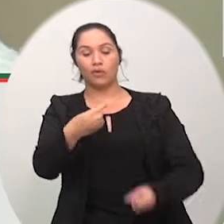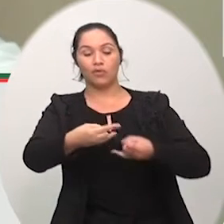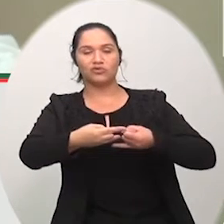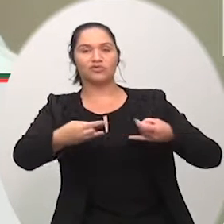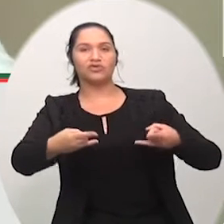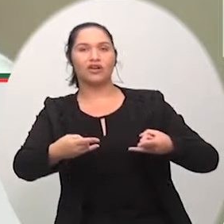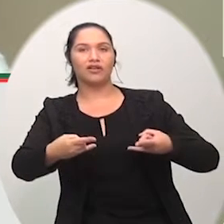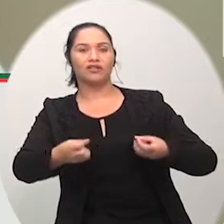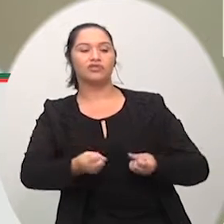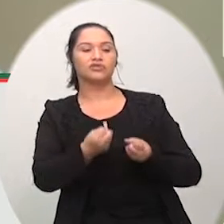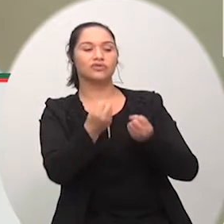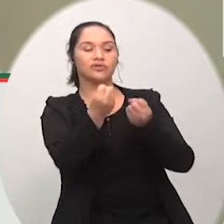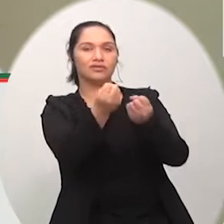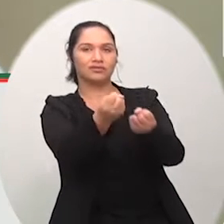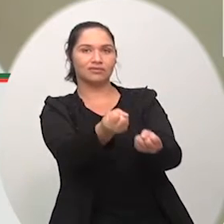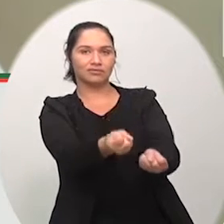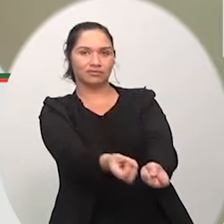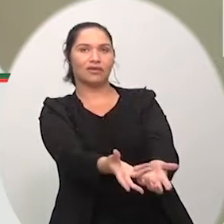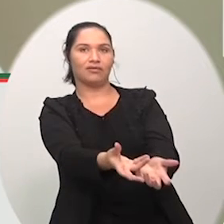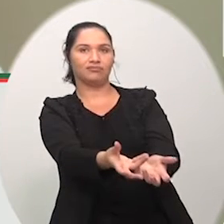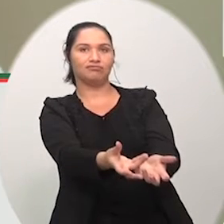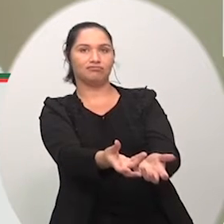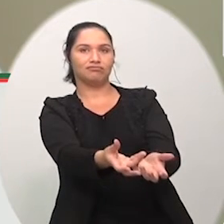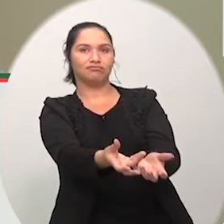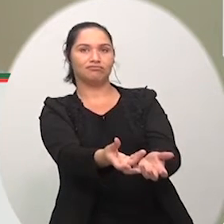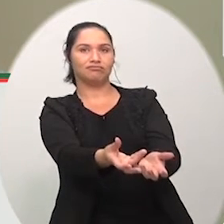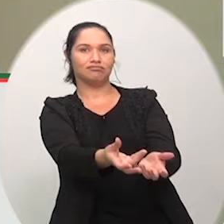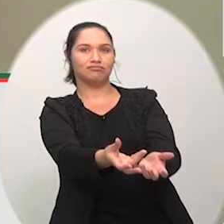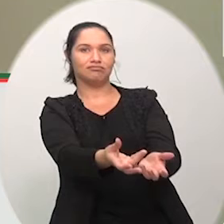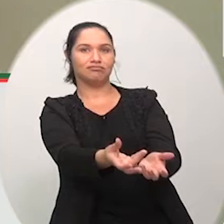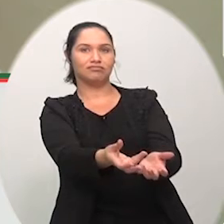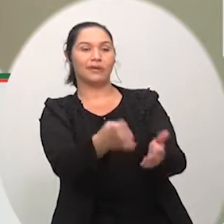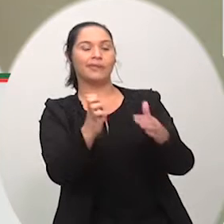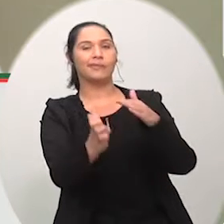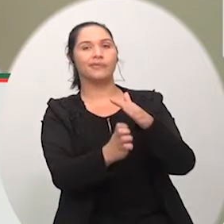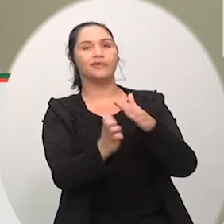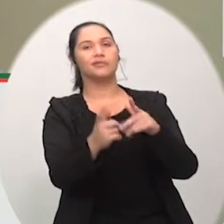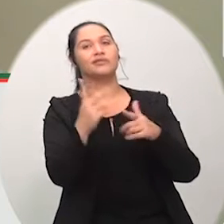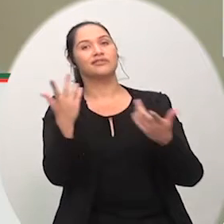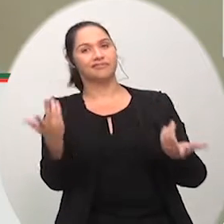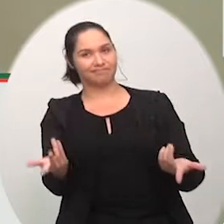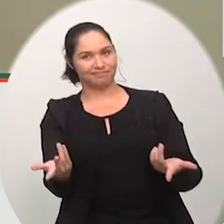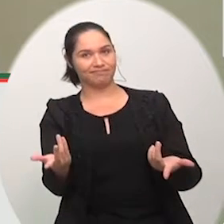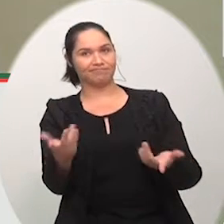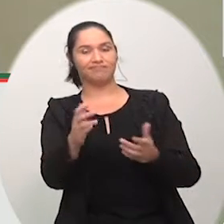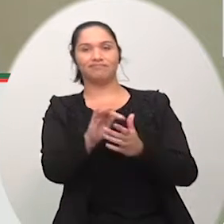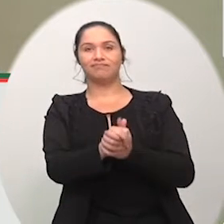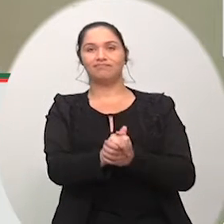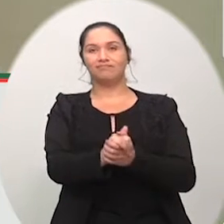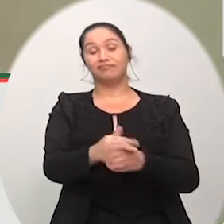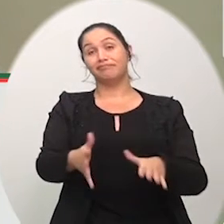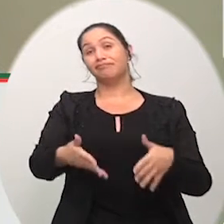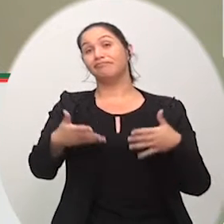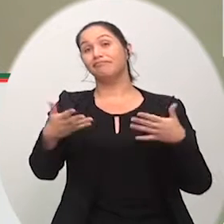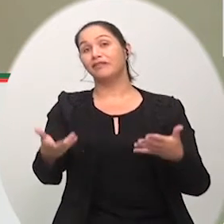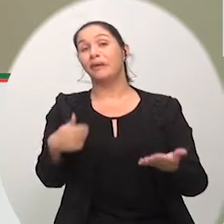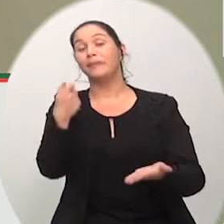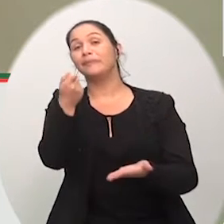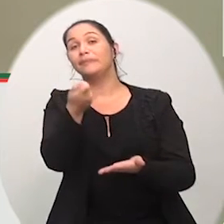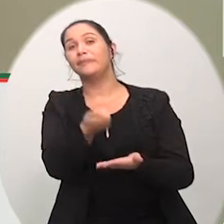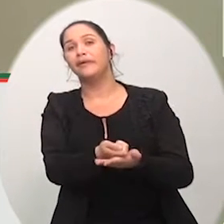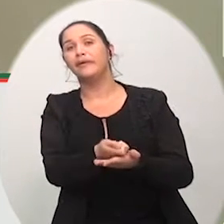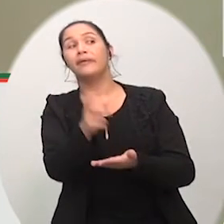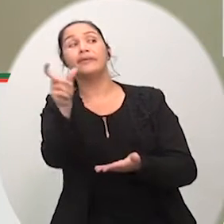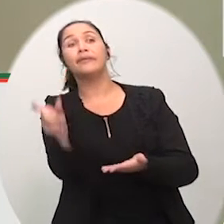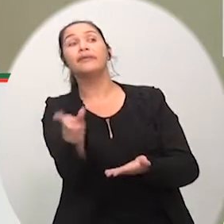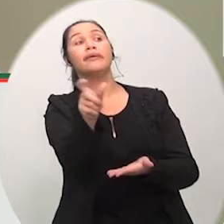para poder deixar enterrar ele, senão não enterravam. No fim, quem pagou? Quem pagou aquele